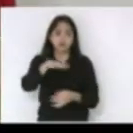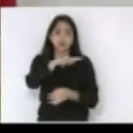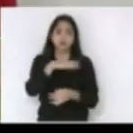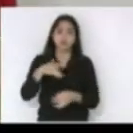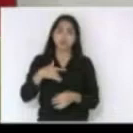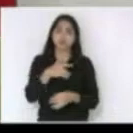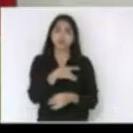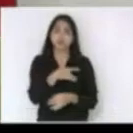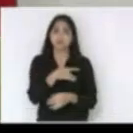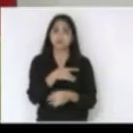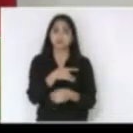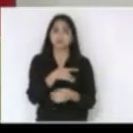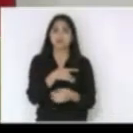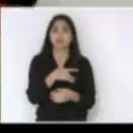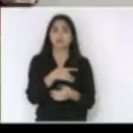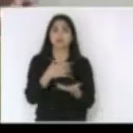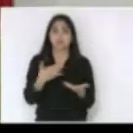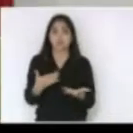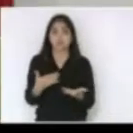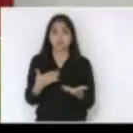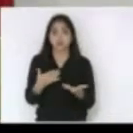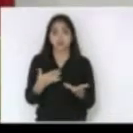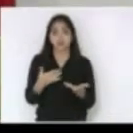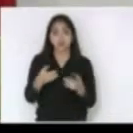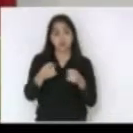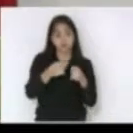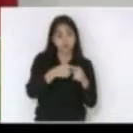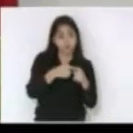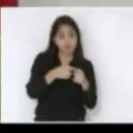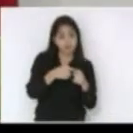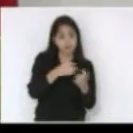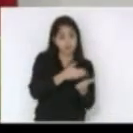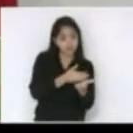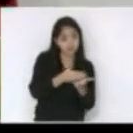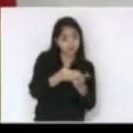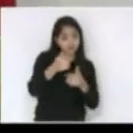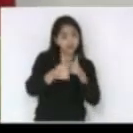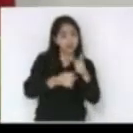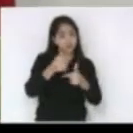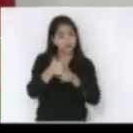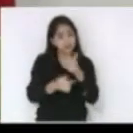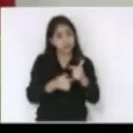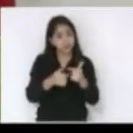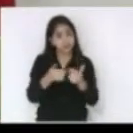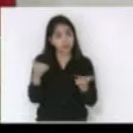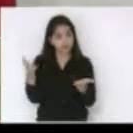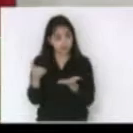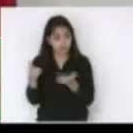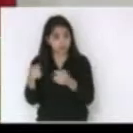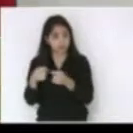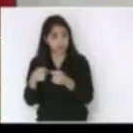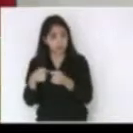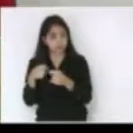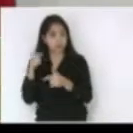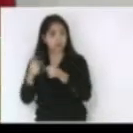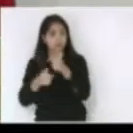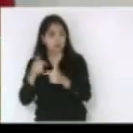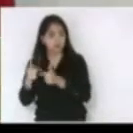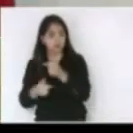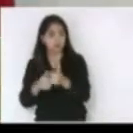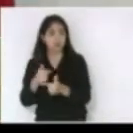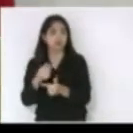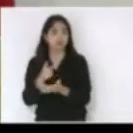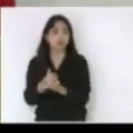os primeiros médicos aos médicos atuais enfermeiros